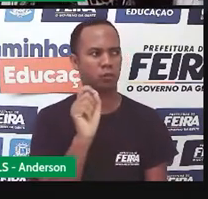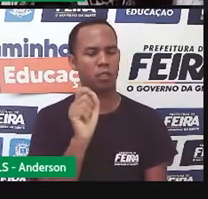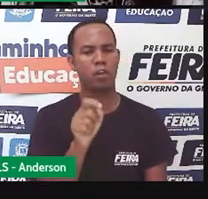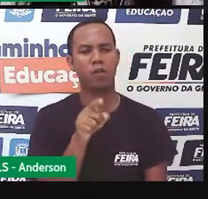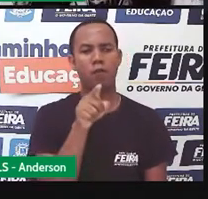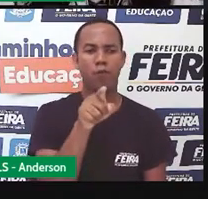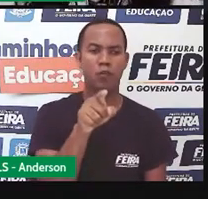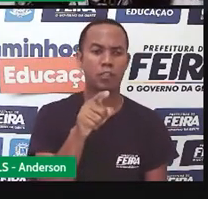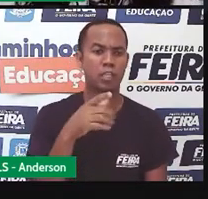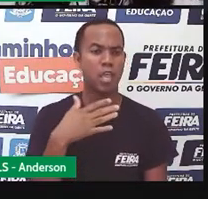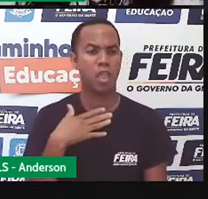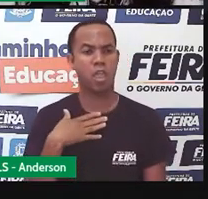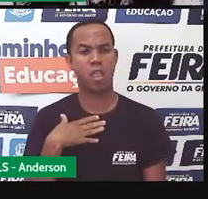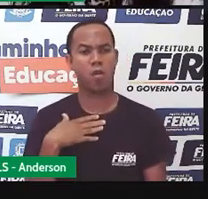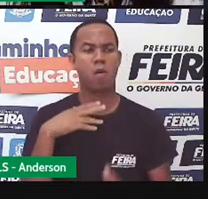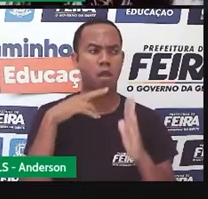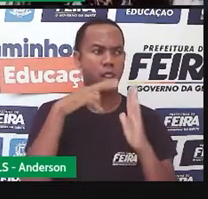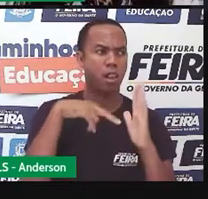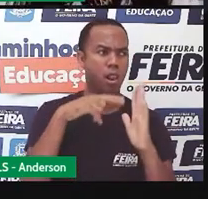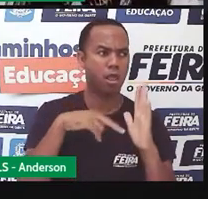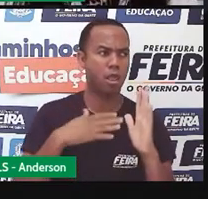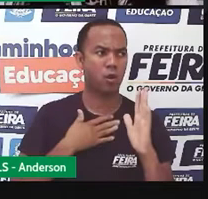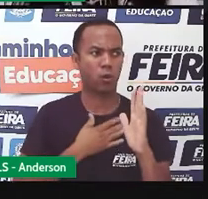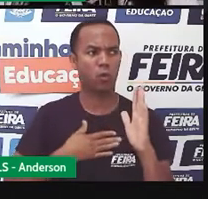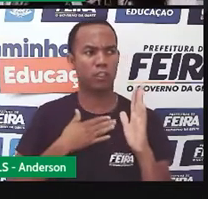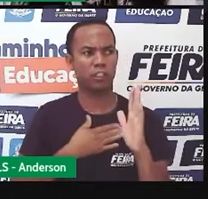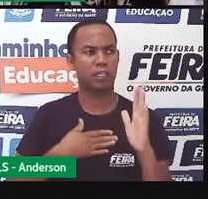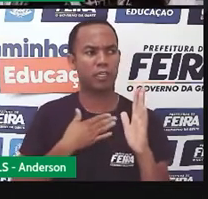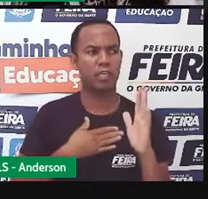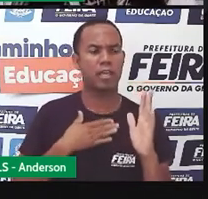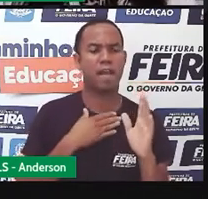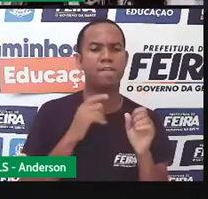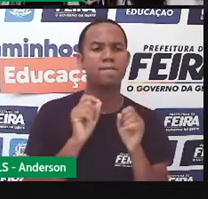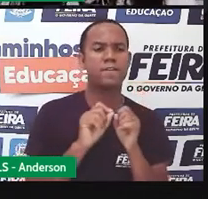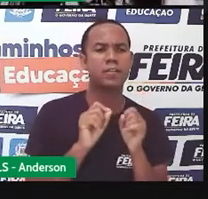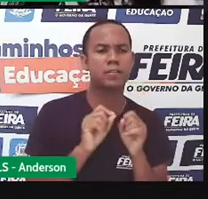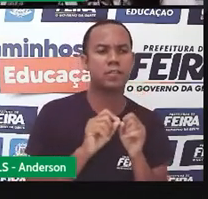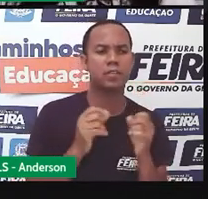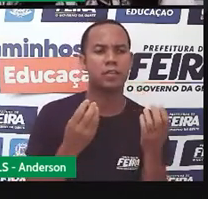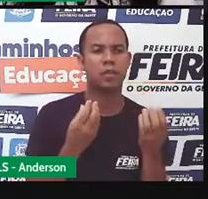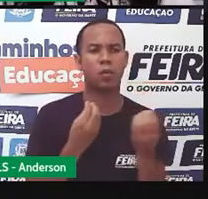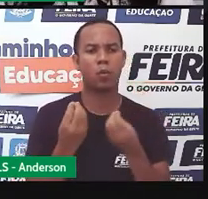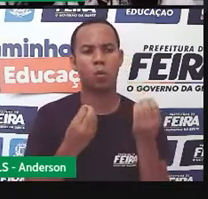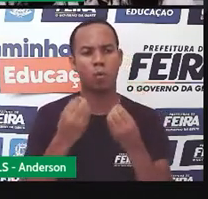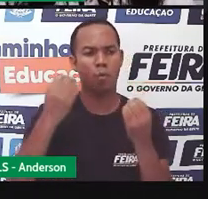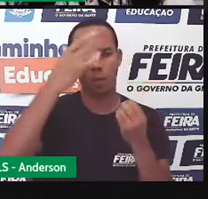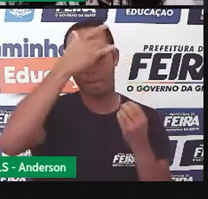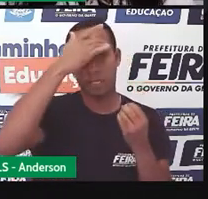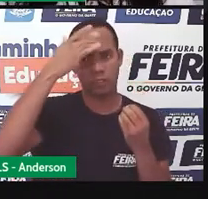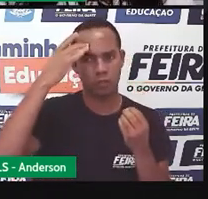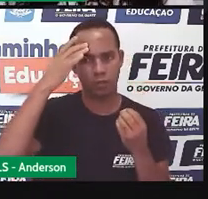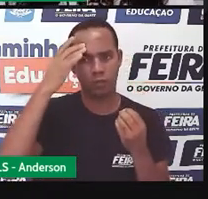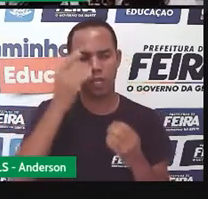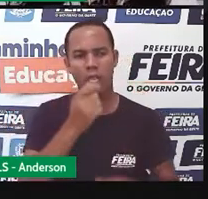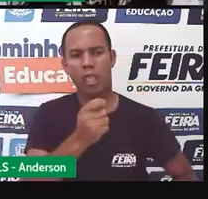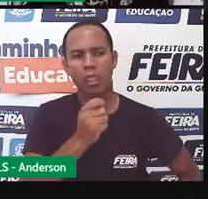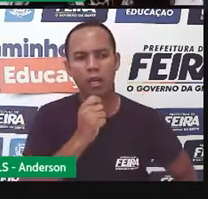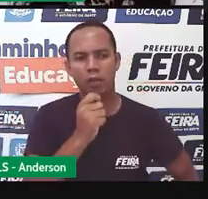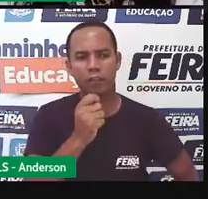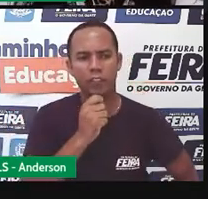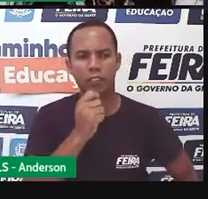você, como leitor, gostaríamos de fazer. Aquela pessoa que foi entrevistada